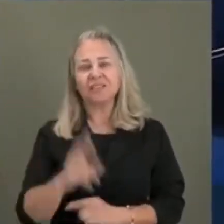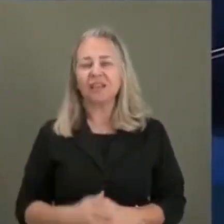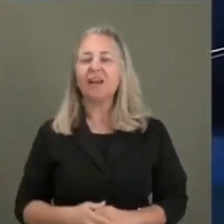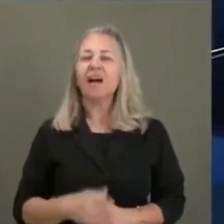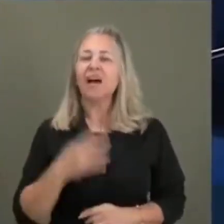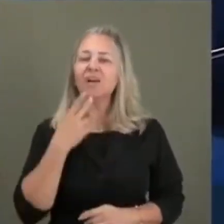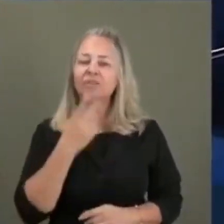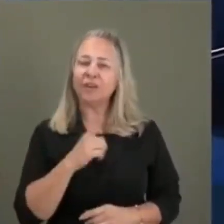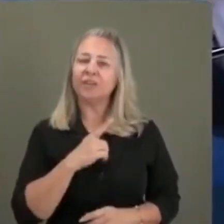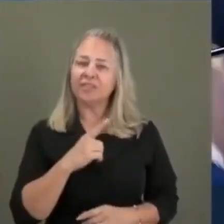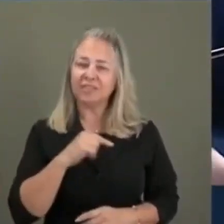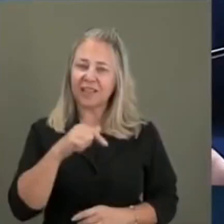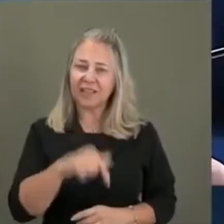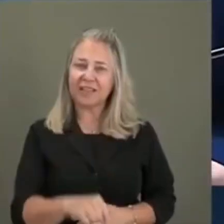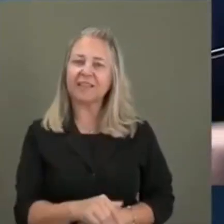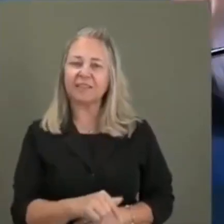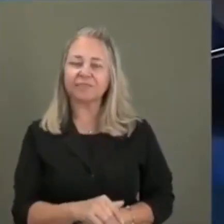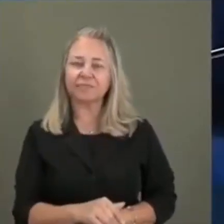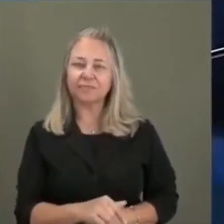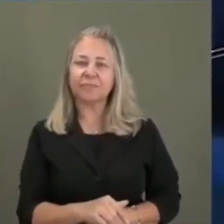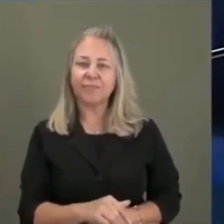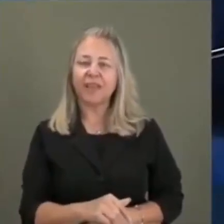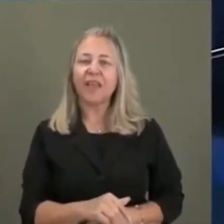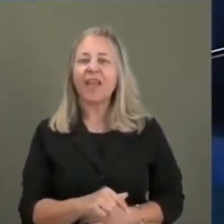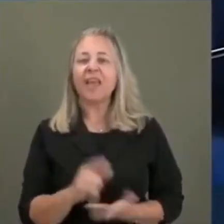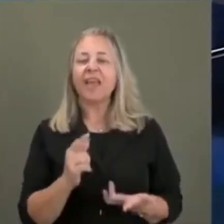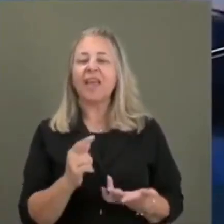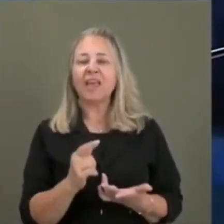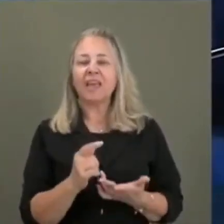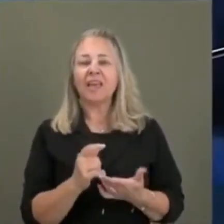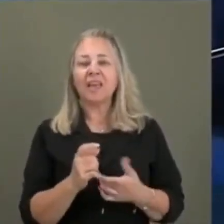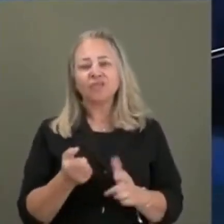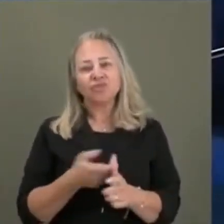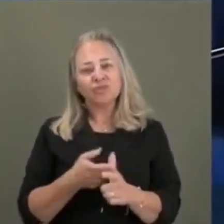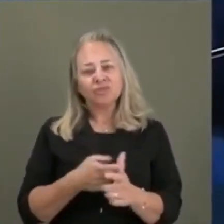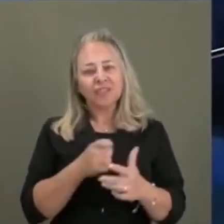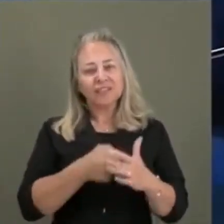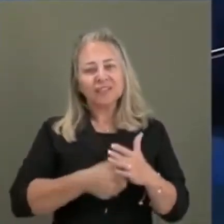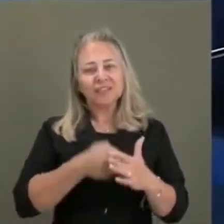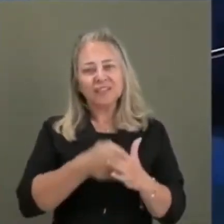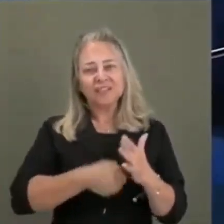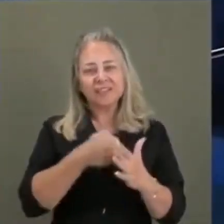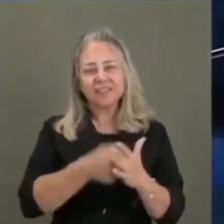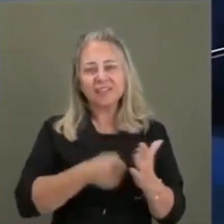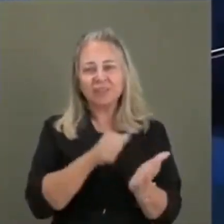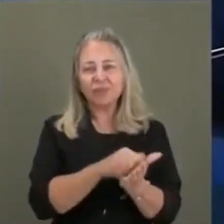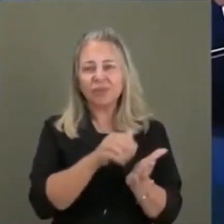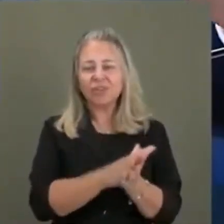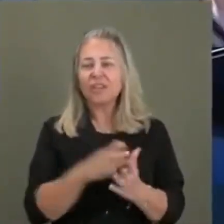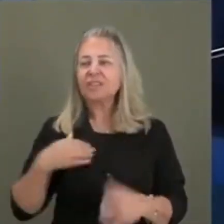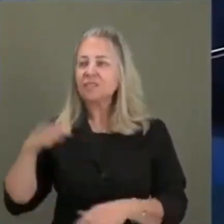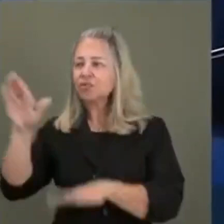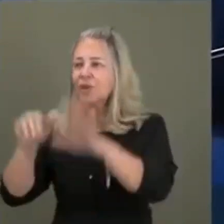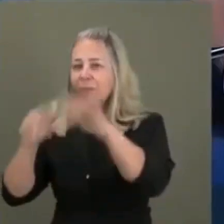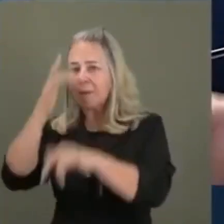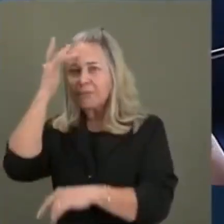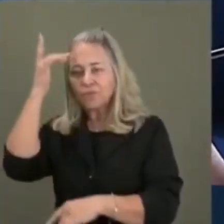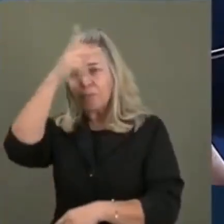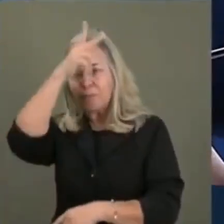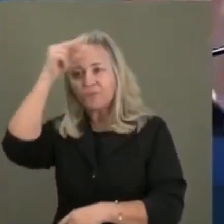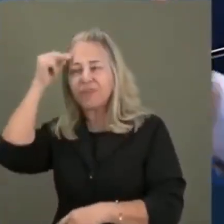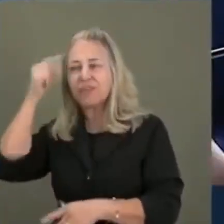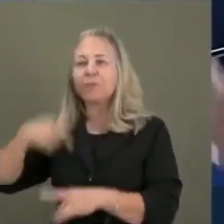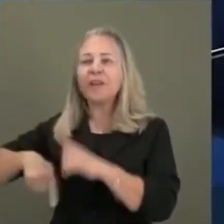eu tenho aqui, a gente tem a questão da verba indenizatória aqui para gastar com restaurante. Se eu sair daqui agora e chamar alguns prefeitos para ir no melhor restaurante de Brasília, se eu pedir